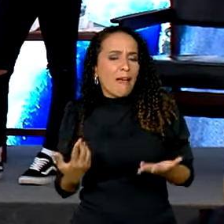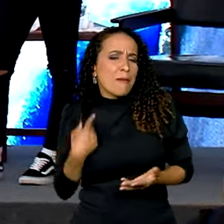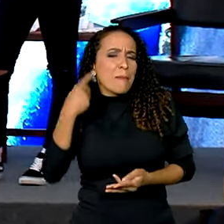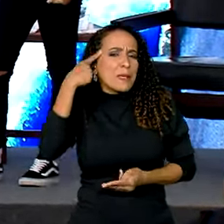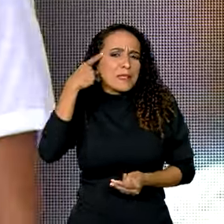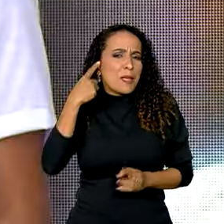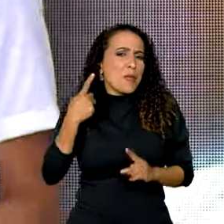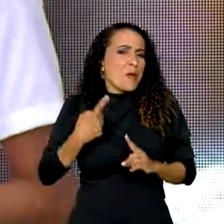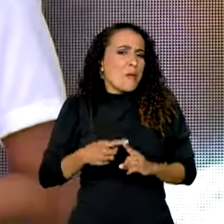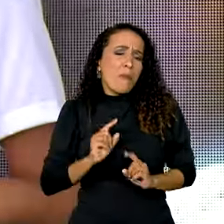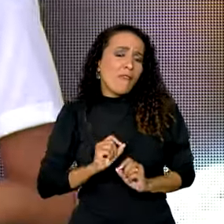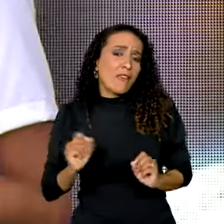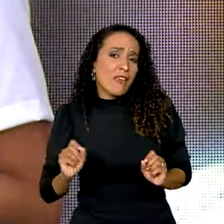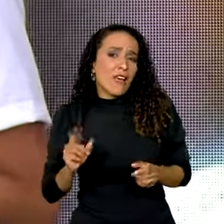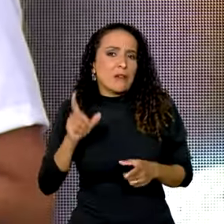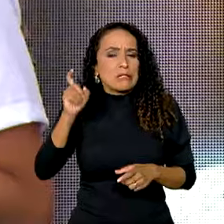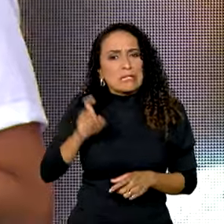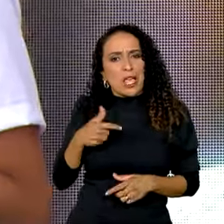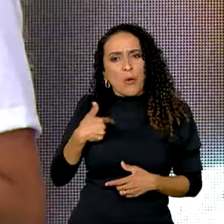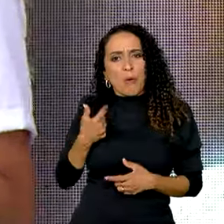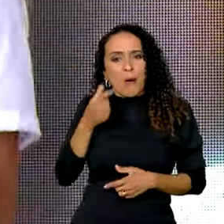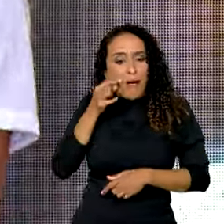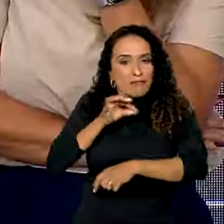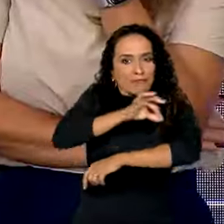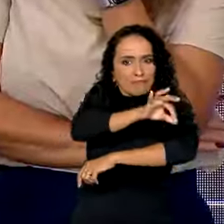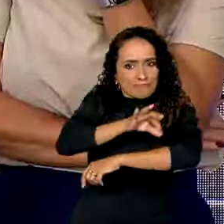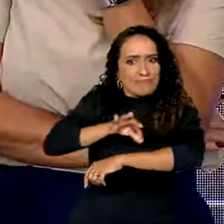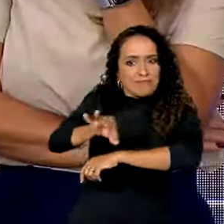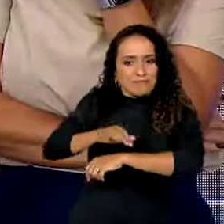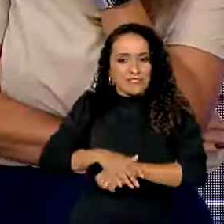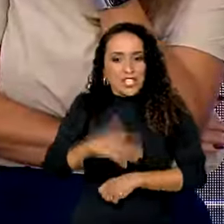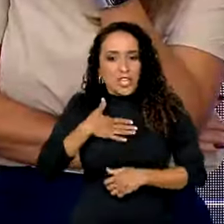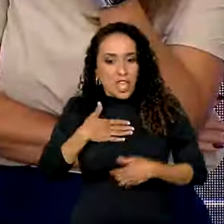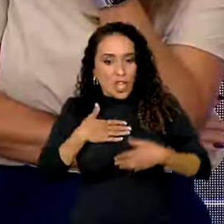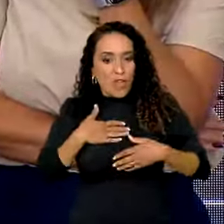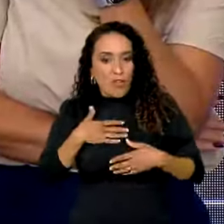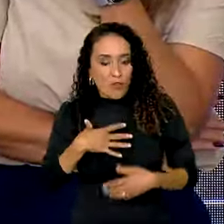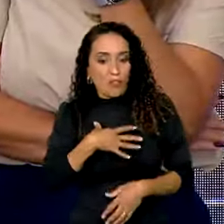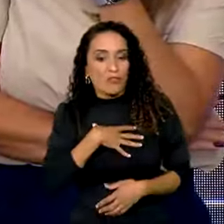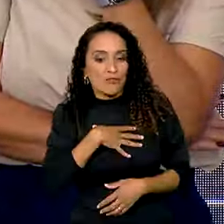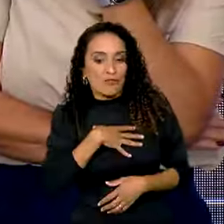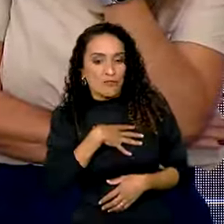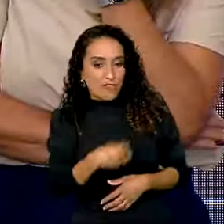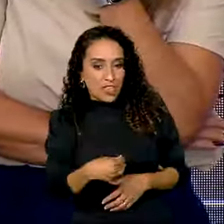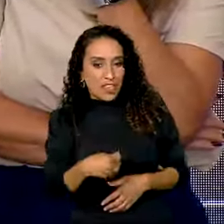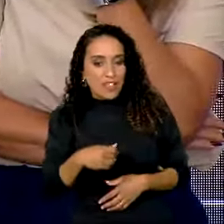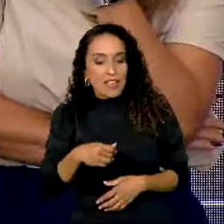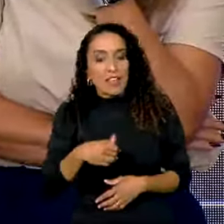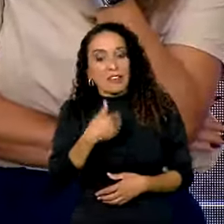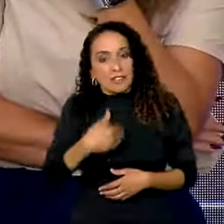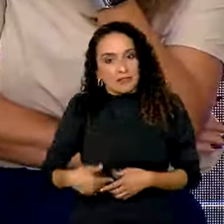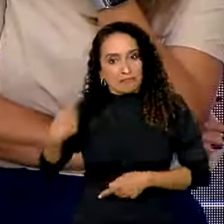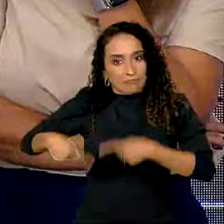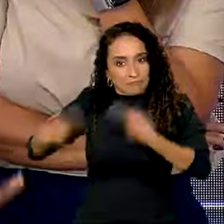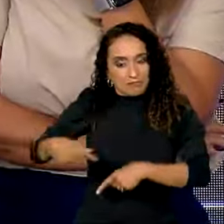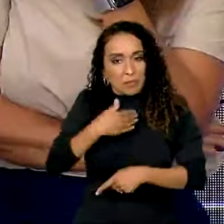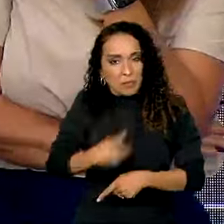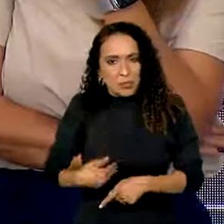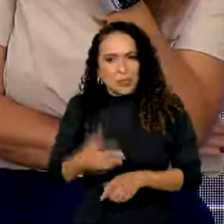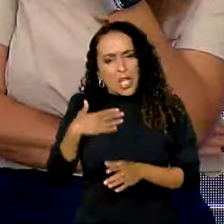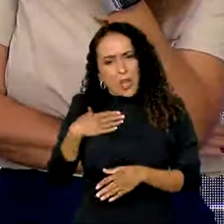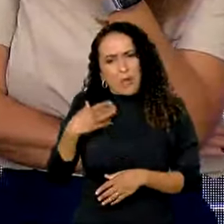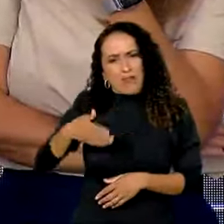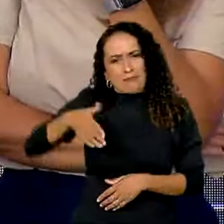pensei, por que não ser uma arquiteta? Porque eu sou filha de políticas públicas, tá? Então, desde que eu era bem